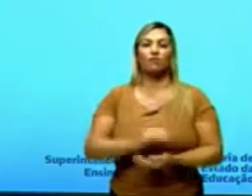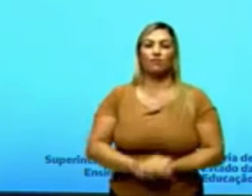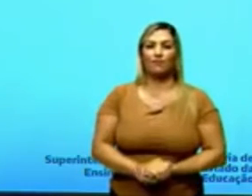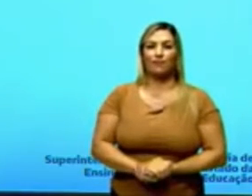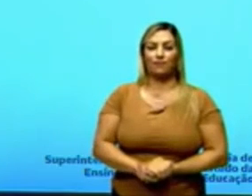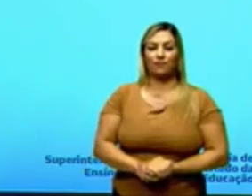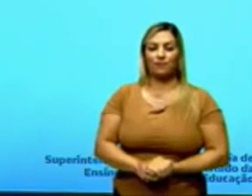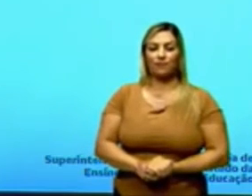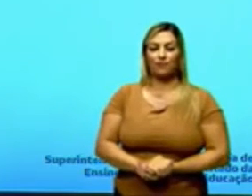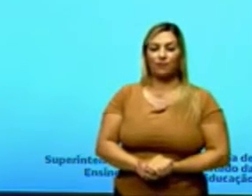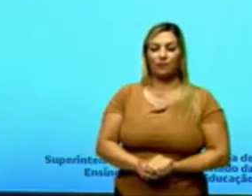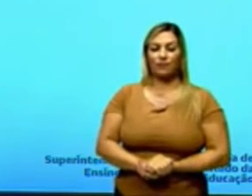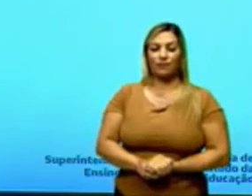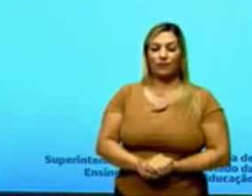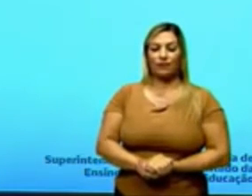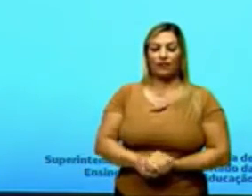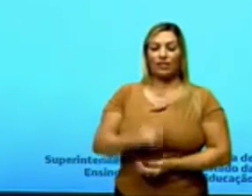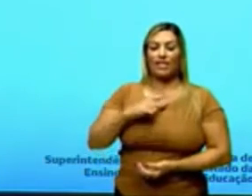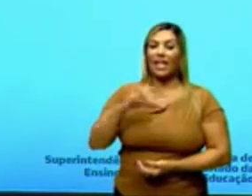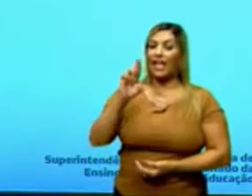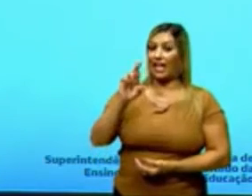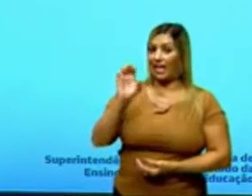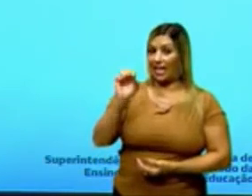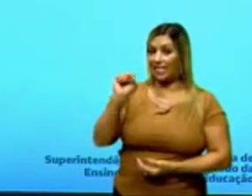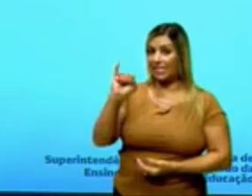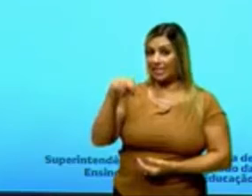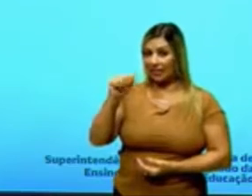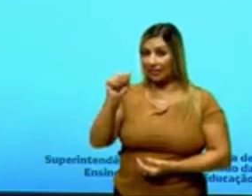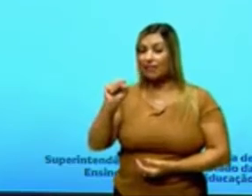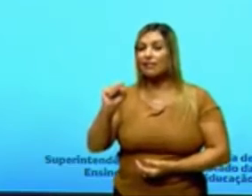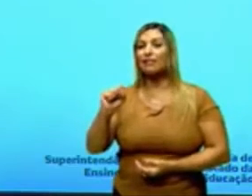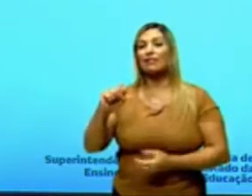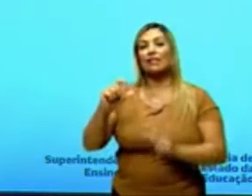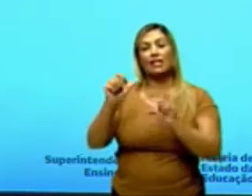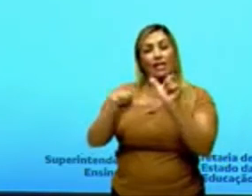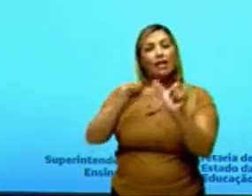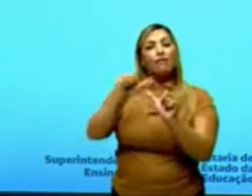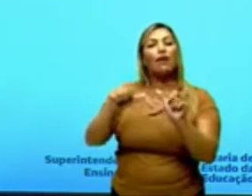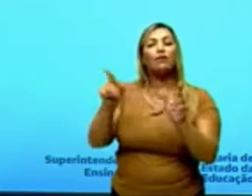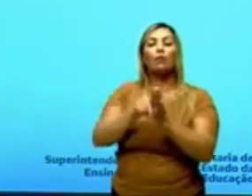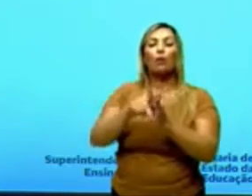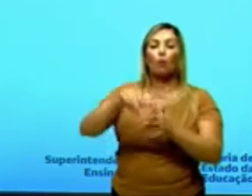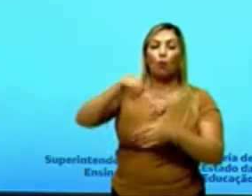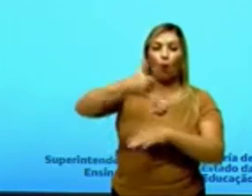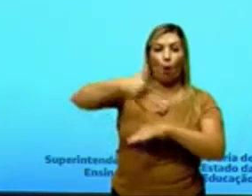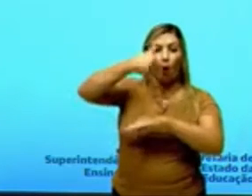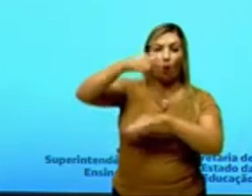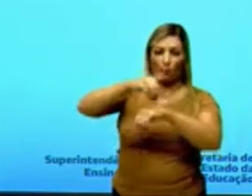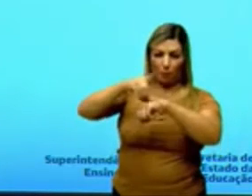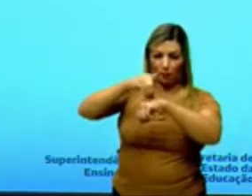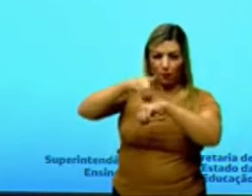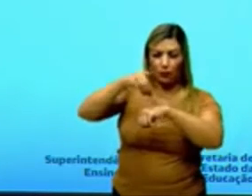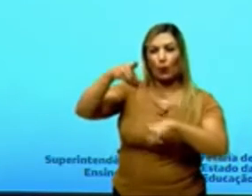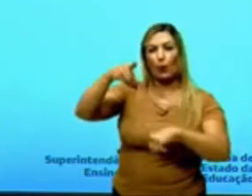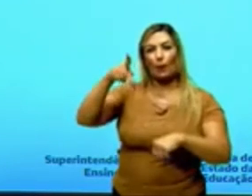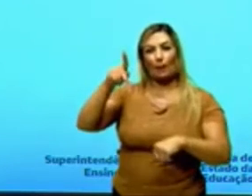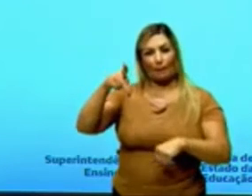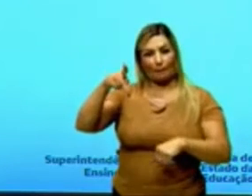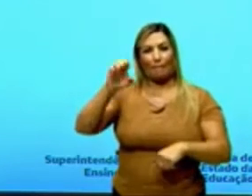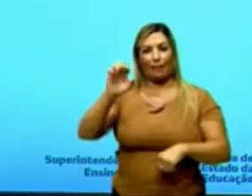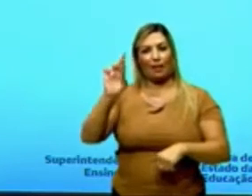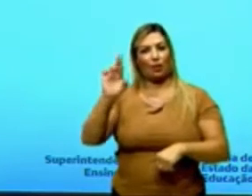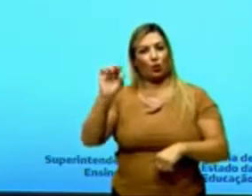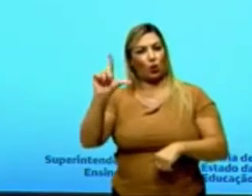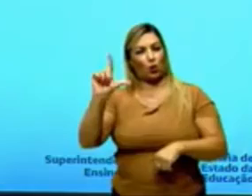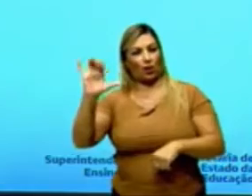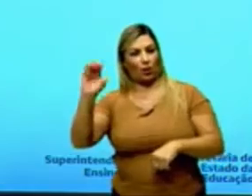formados de resinas derivadas do petróleo, tá, daí a dificuldade que a gente tem em relação aos plásticos,